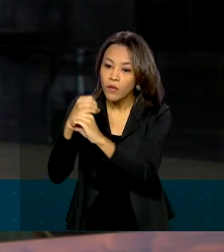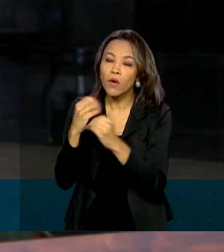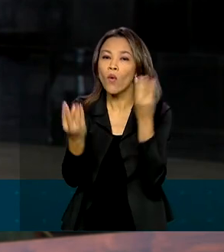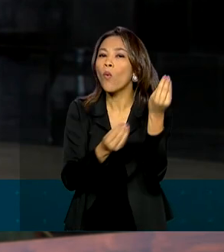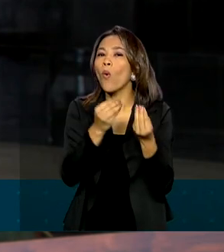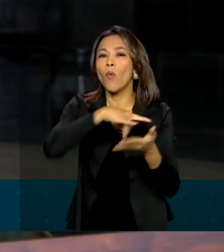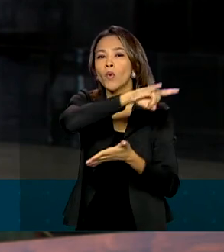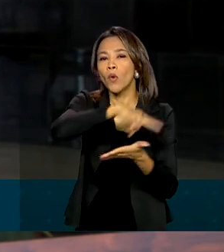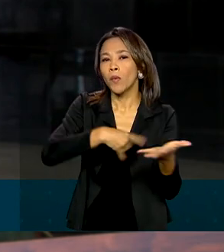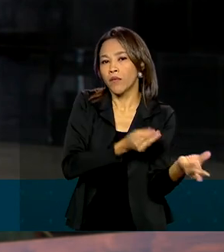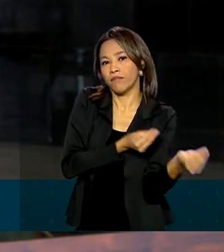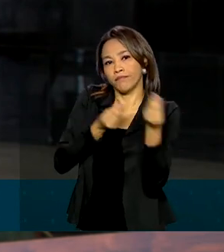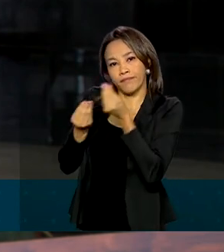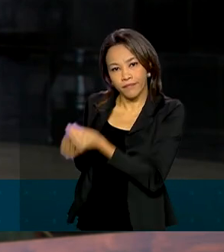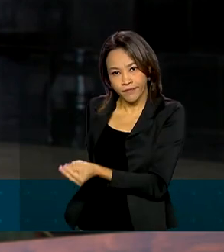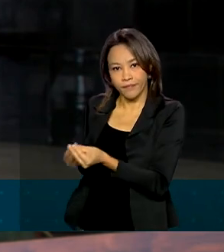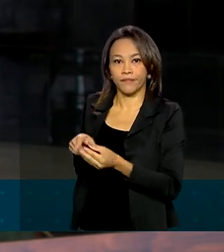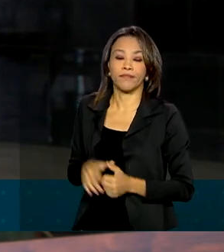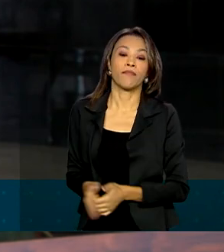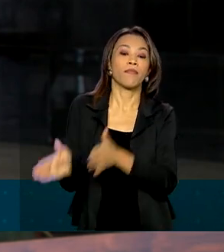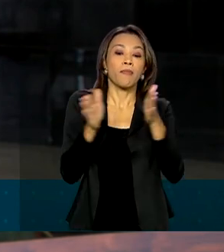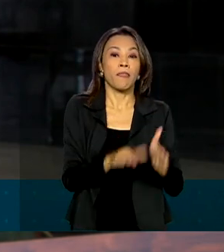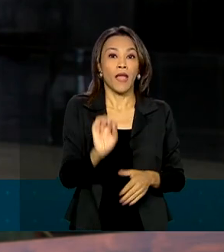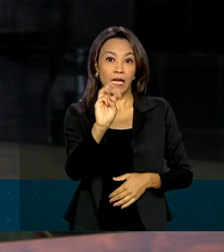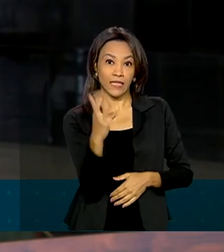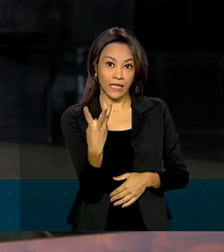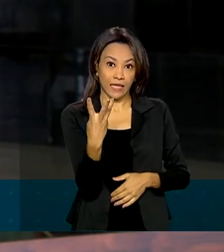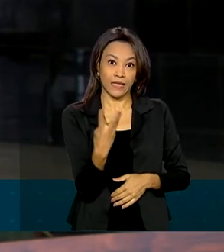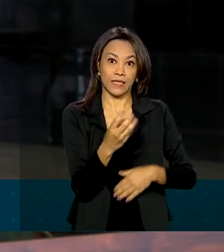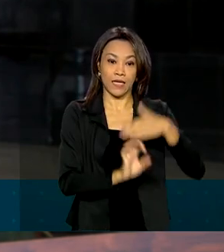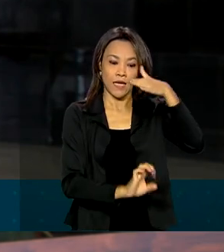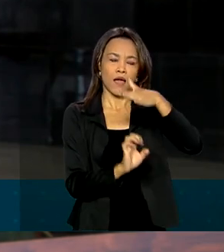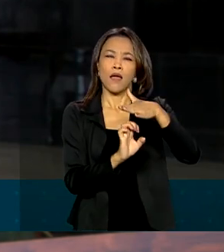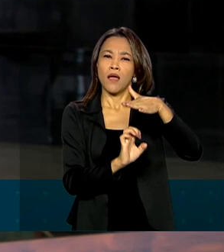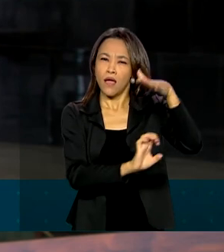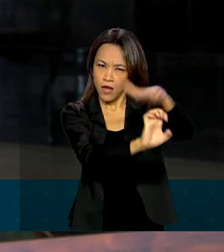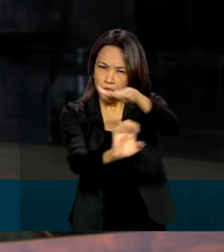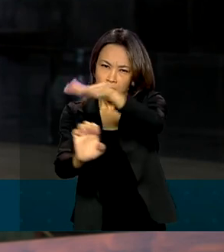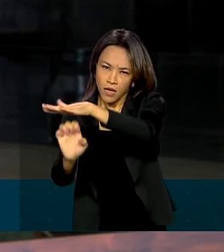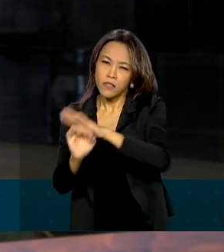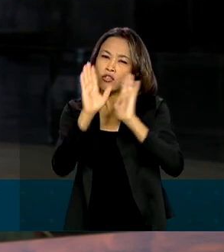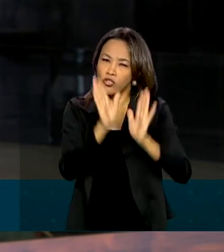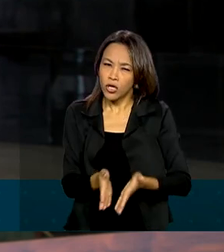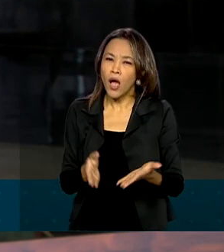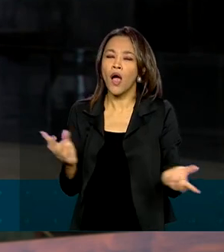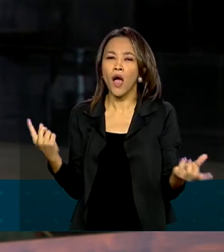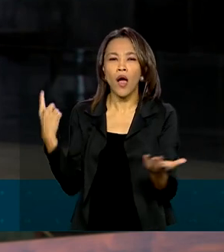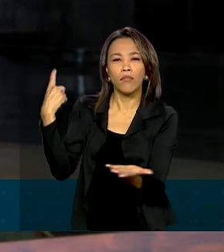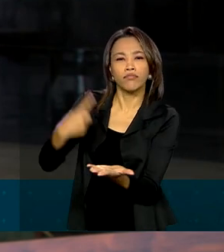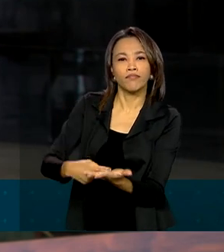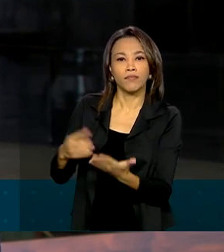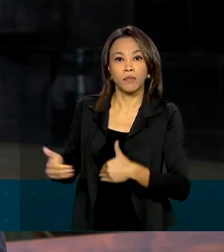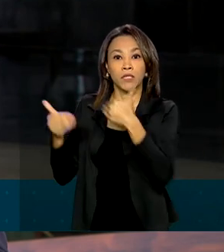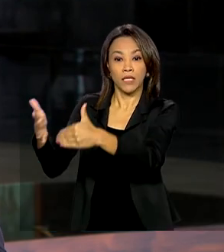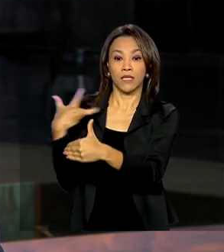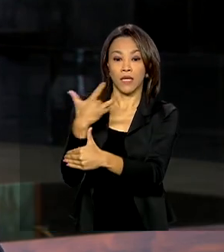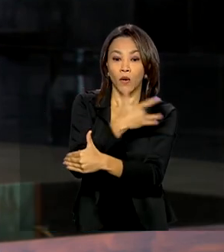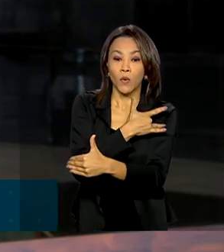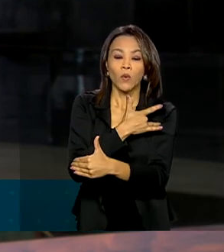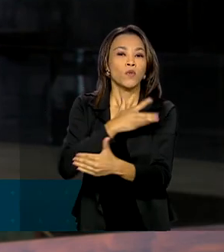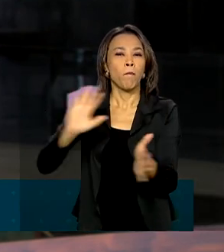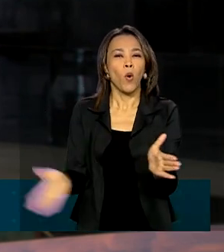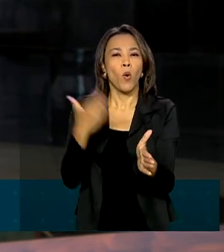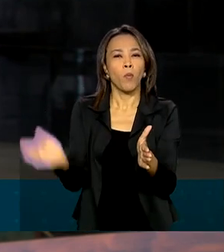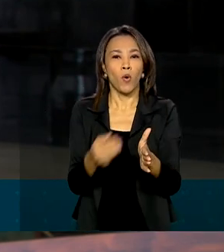insumos, as três maiores empresas do setor no país acertaram com o Ministério da Saúde a produção de 30 bilhões